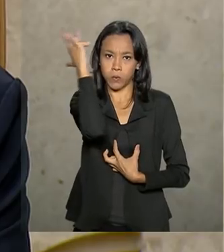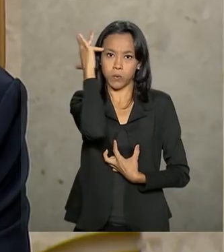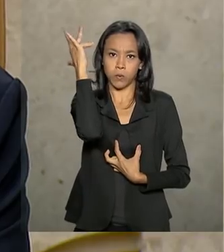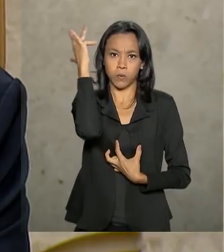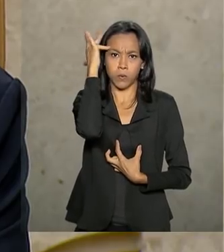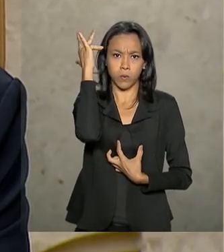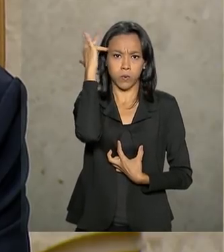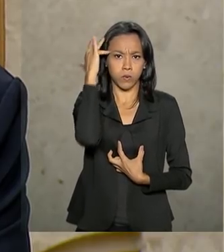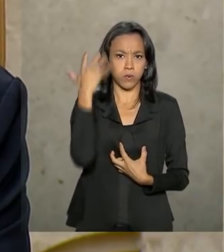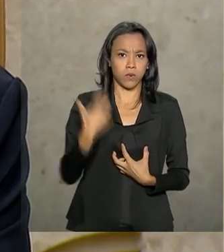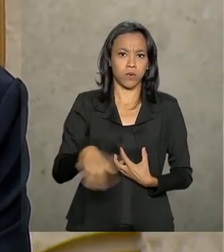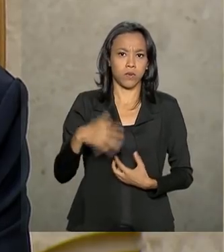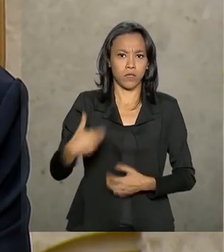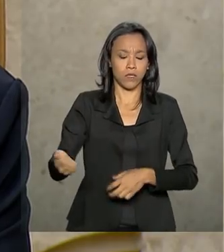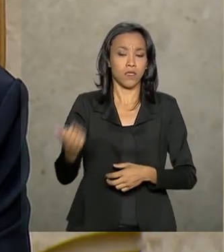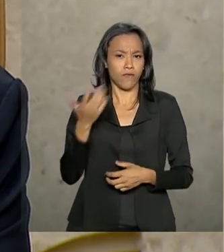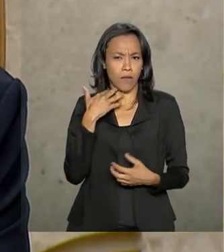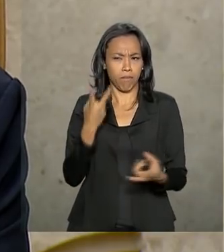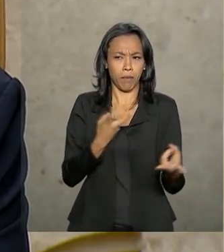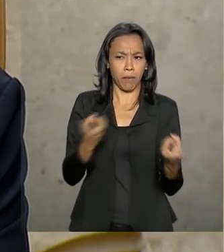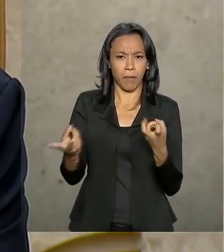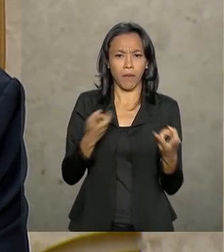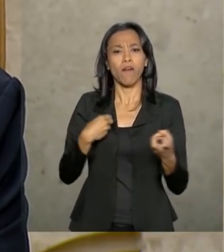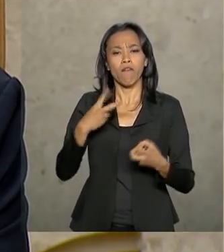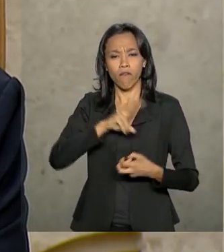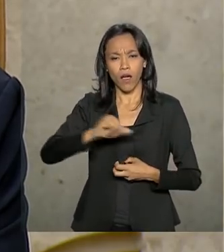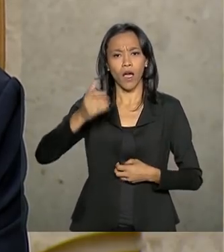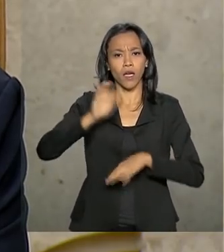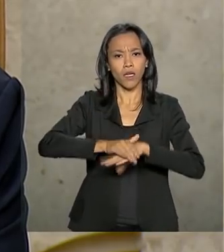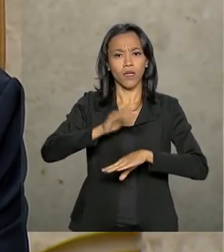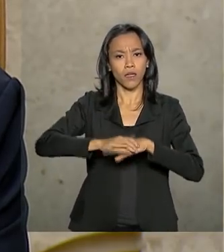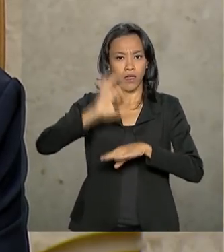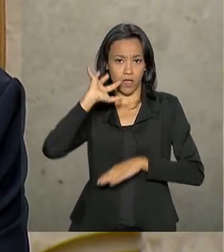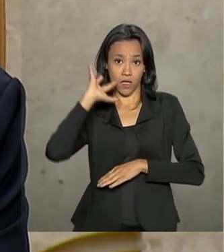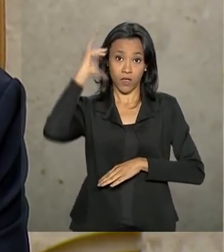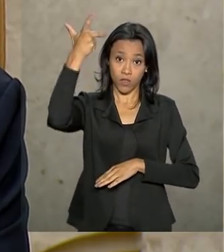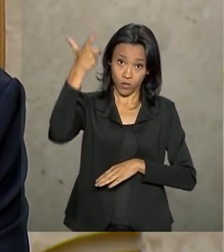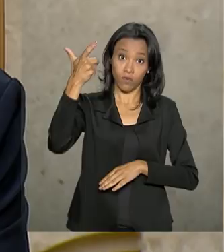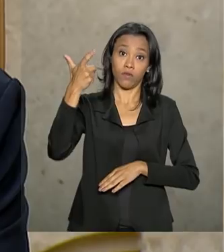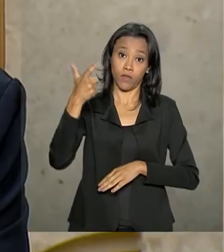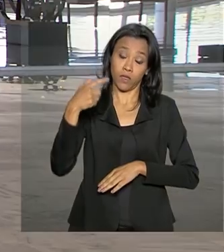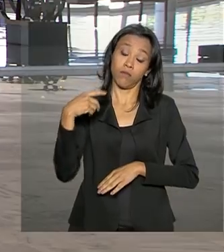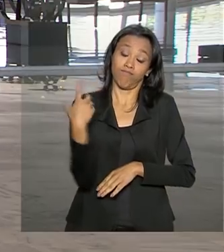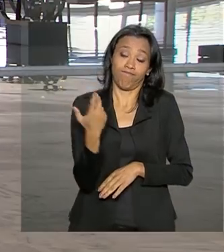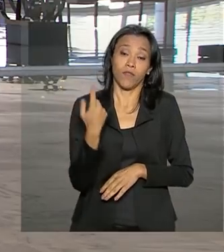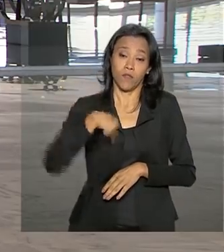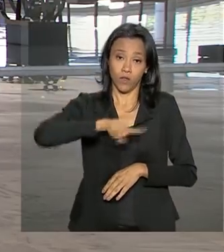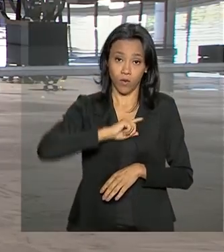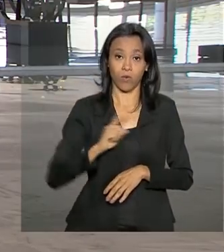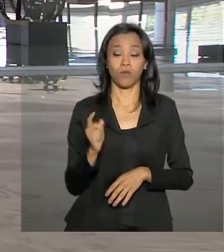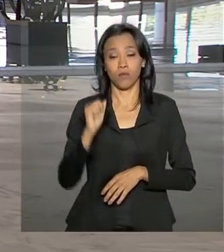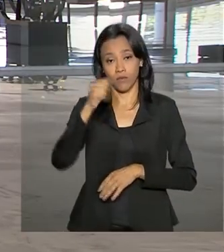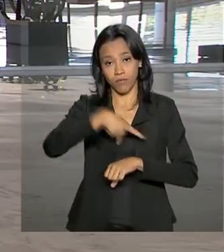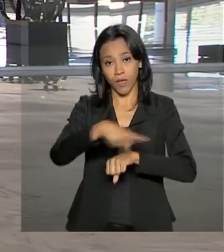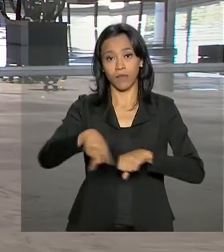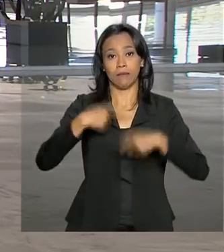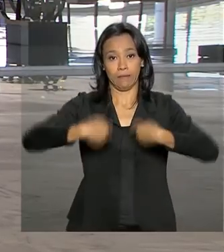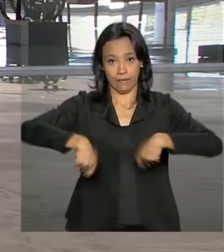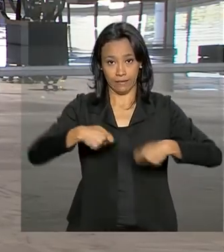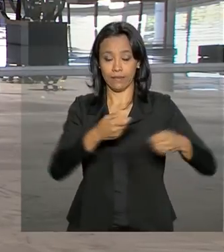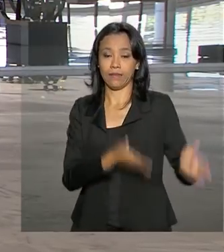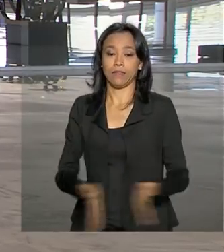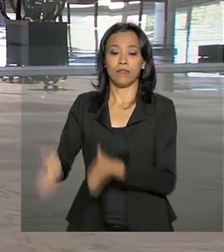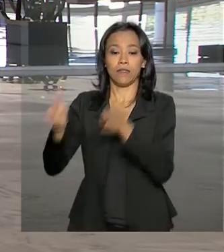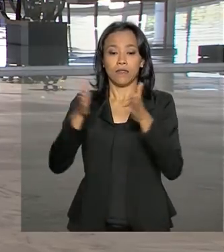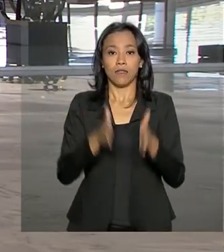sensibilidade Tomará as decisões que o nosso país precisa E agora à